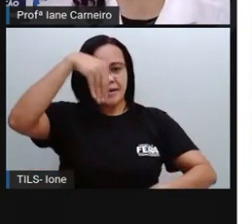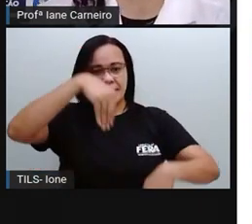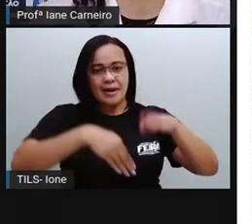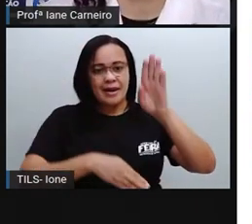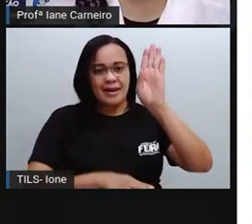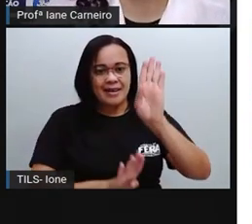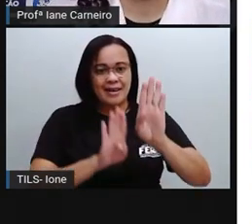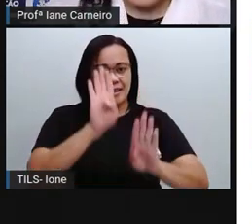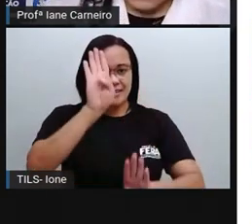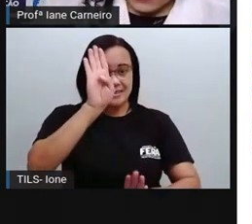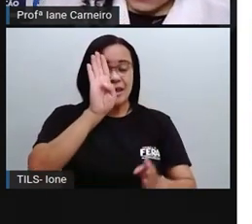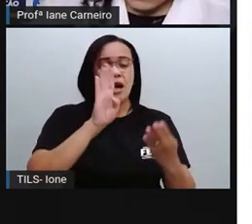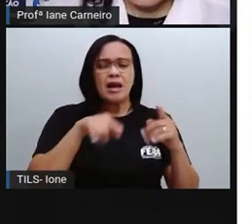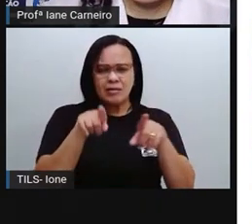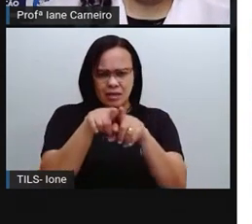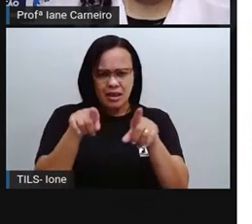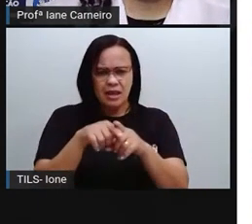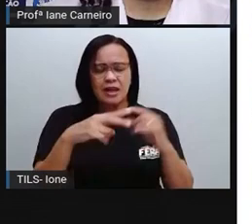lindíssimo, né?